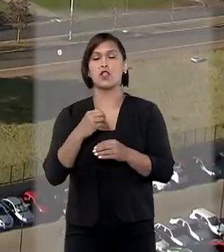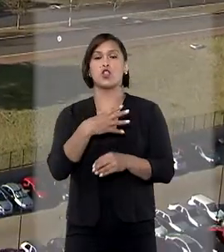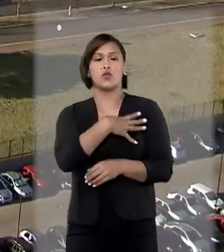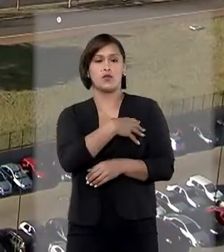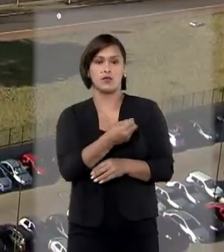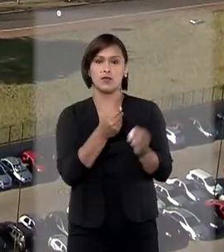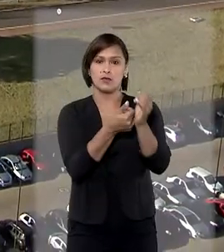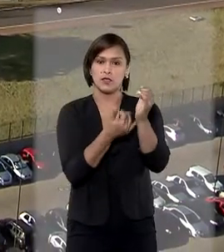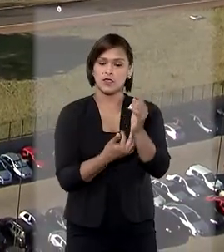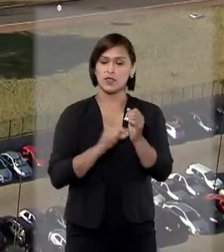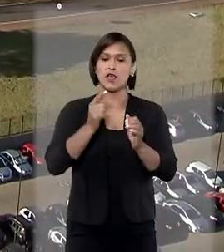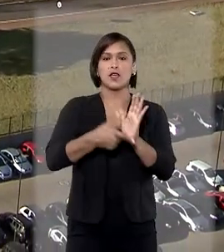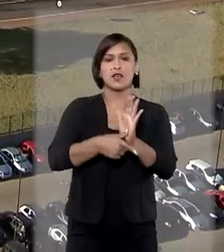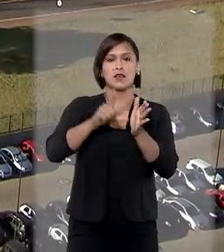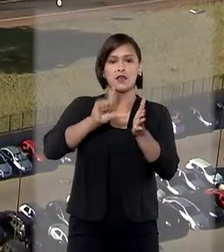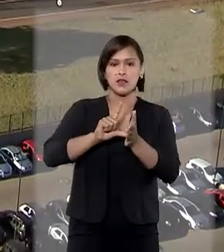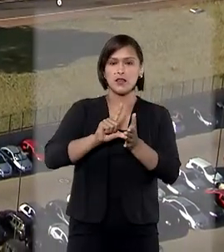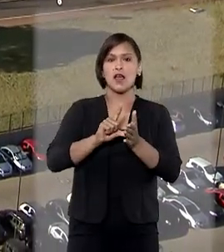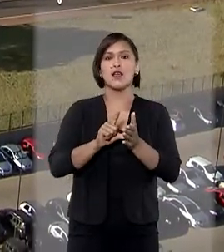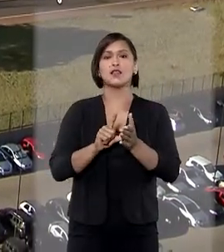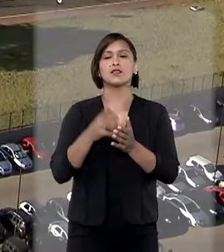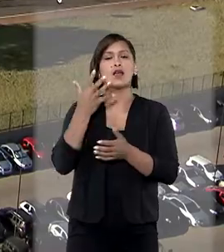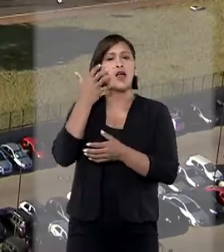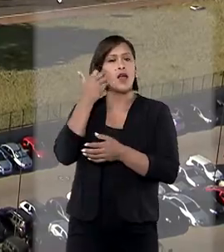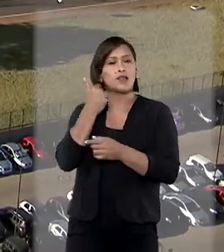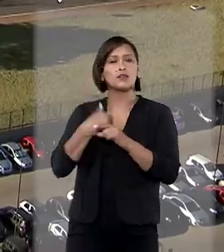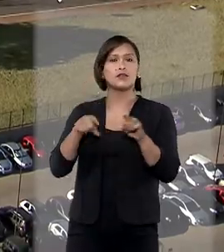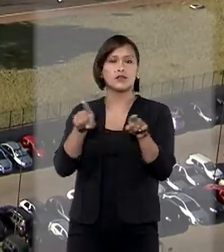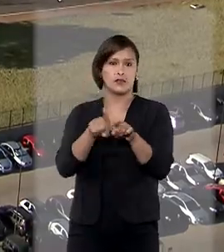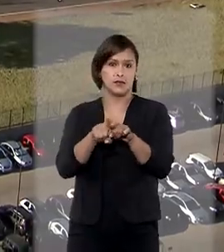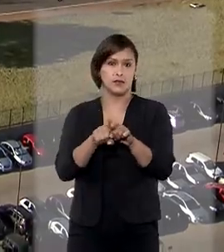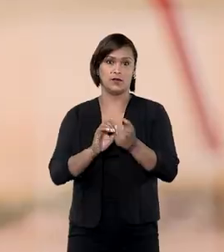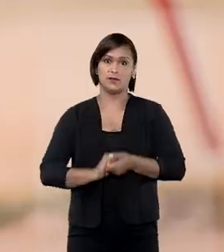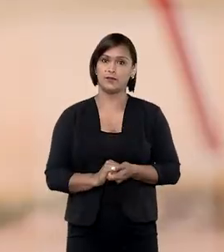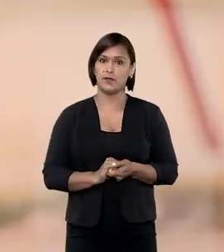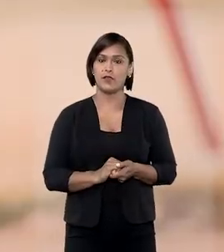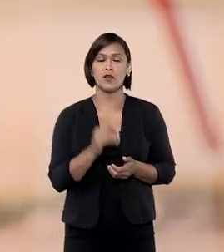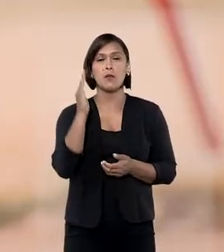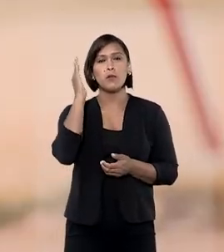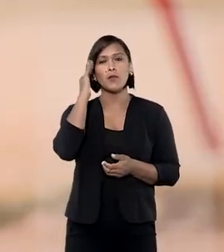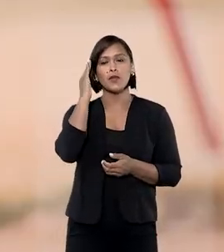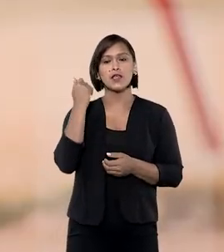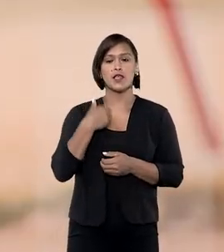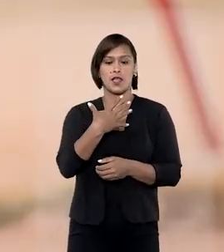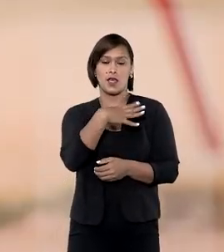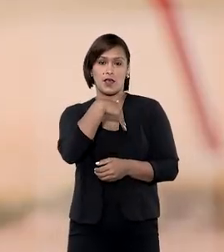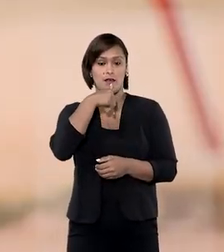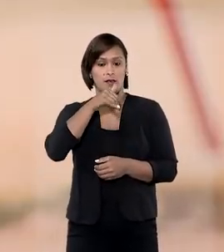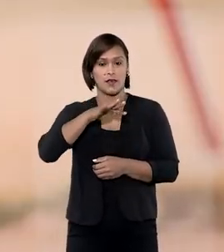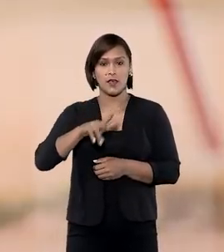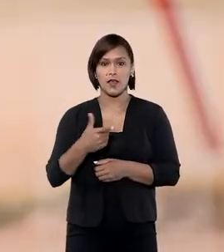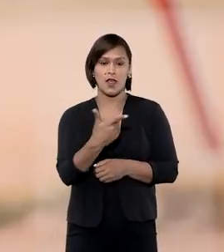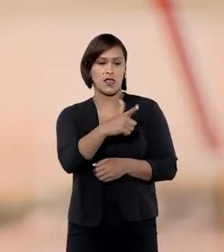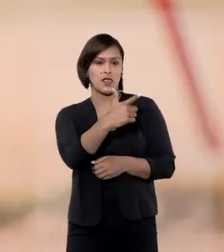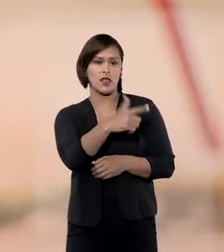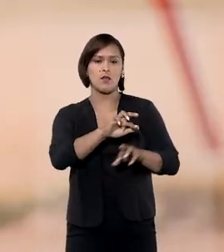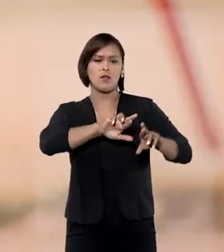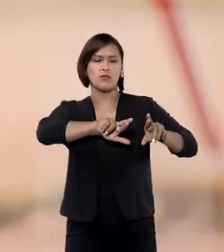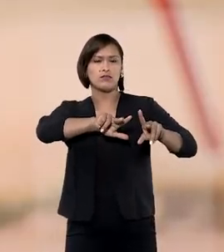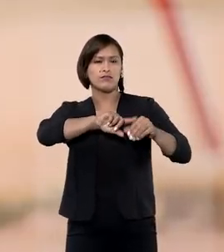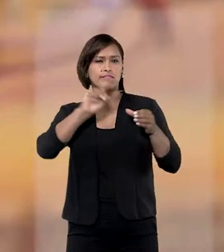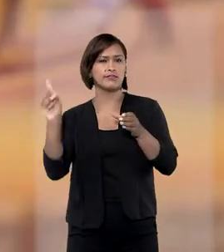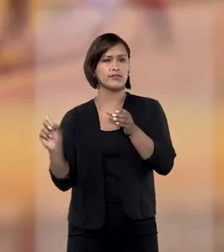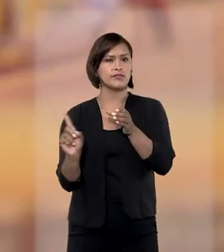natural e da menor anteriormente considerada como dependente agregada, por entender que a criança sob guarda não pode ser